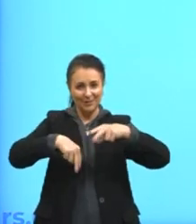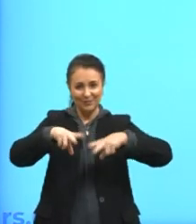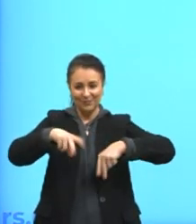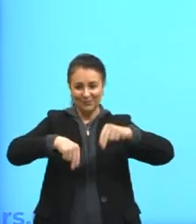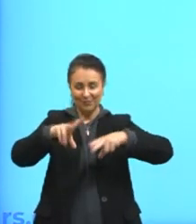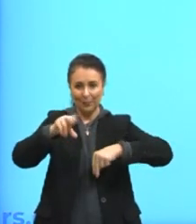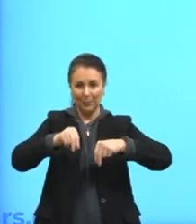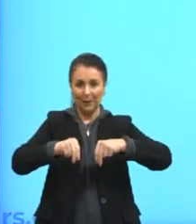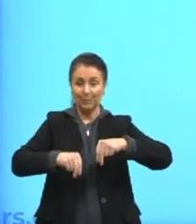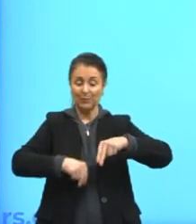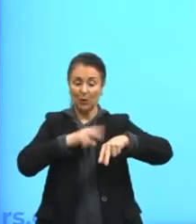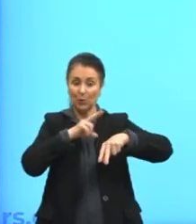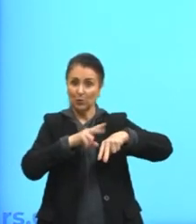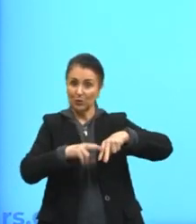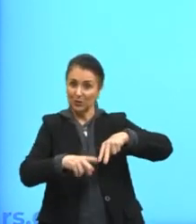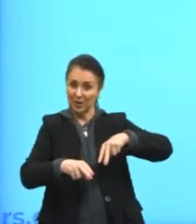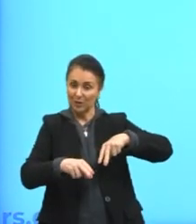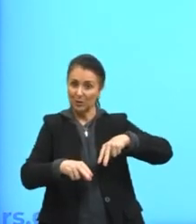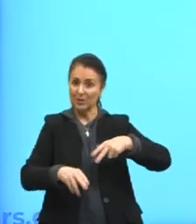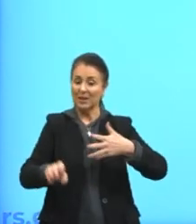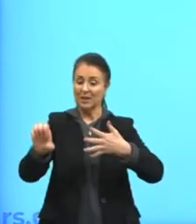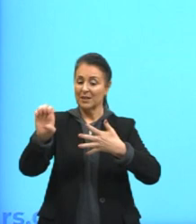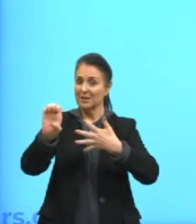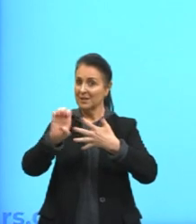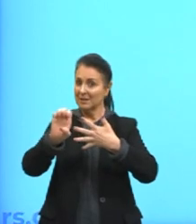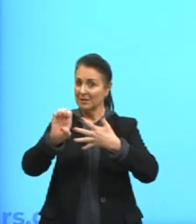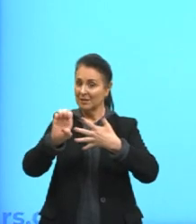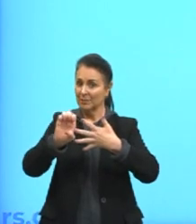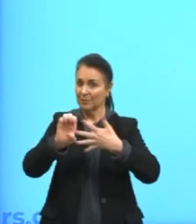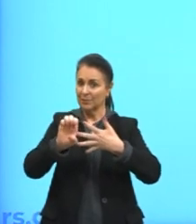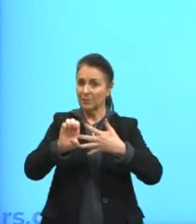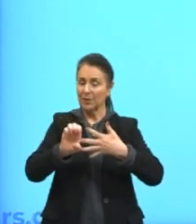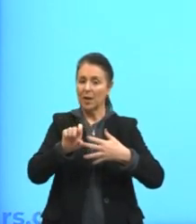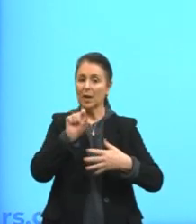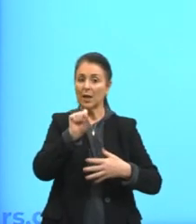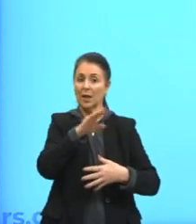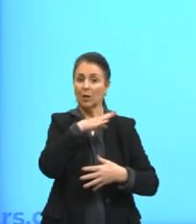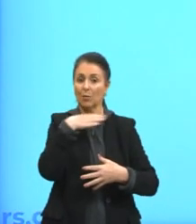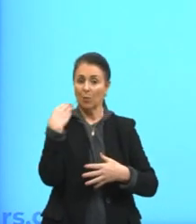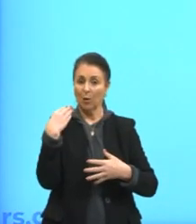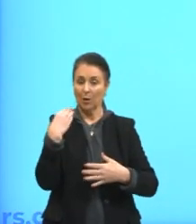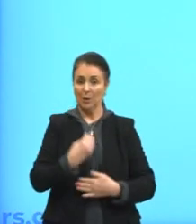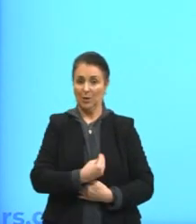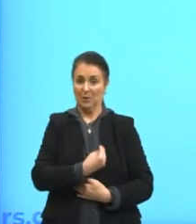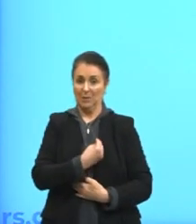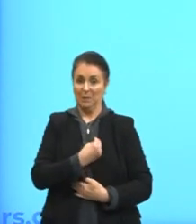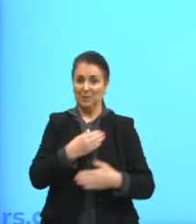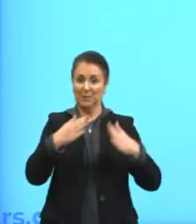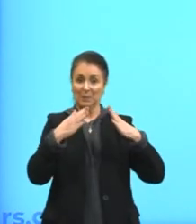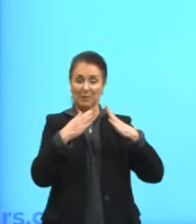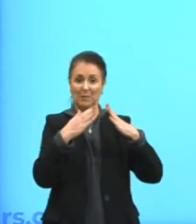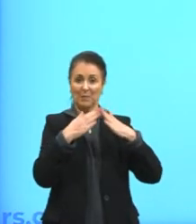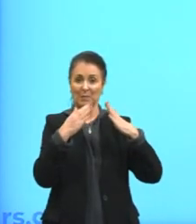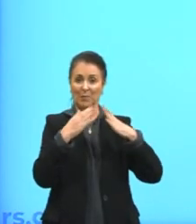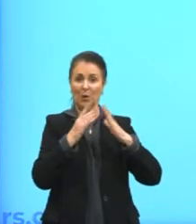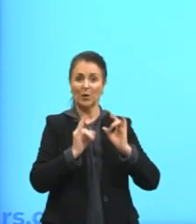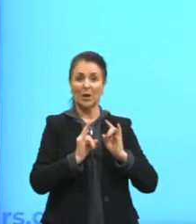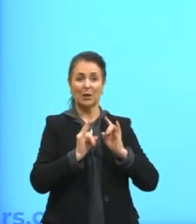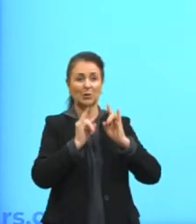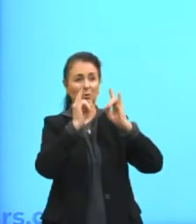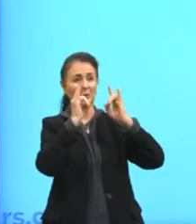espécie. Os imortais vivem no Olimpo. Então, aqui a mesma relação.